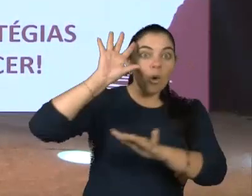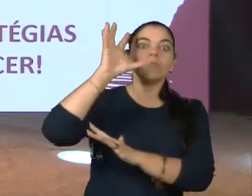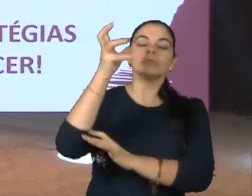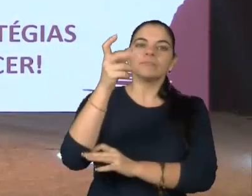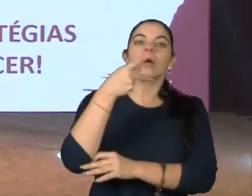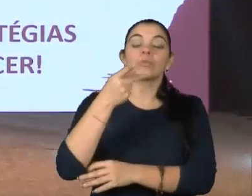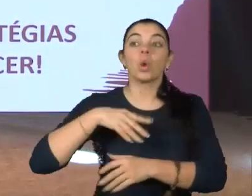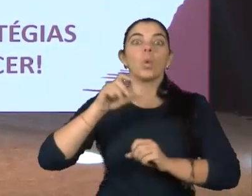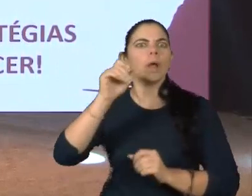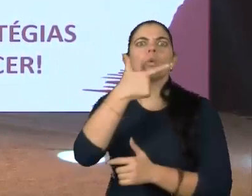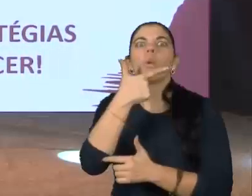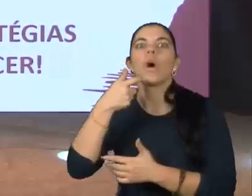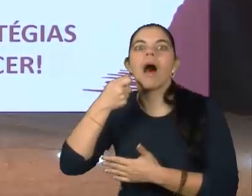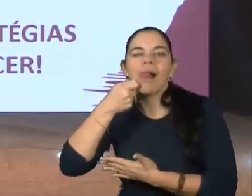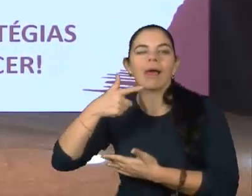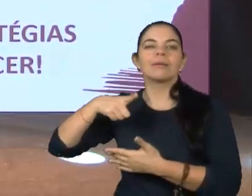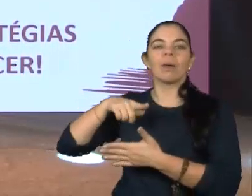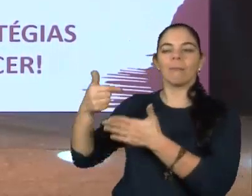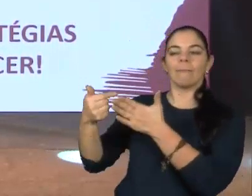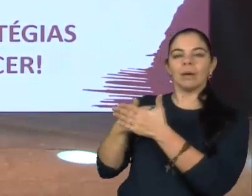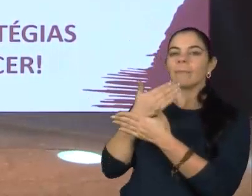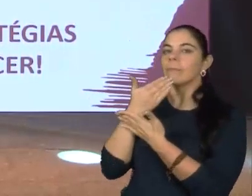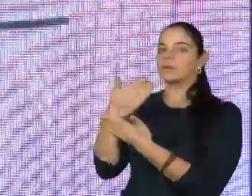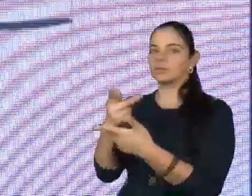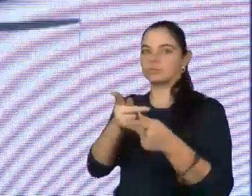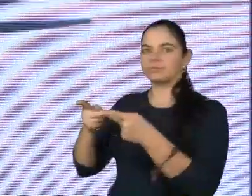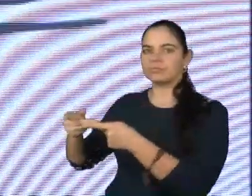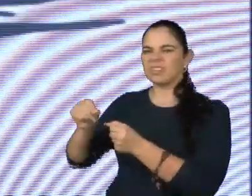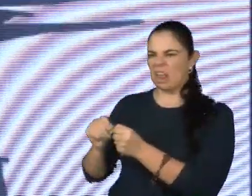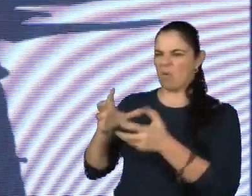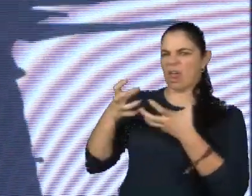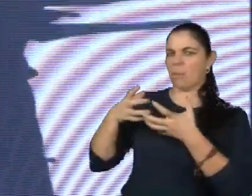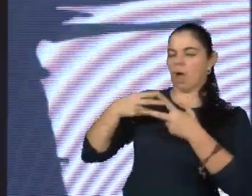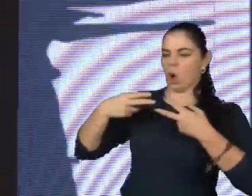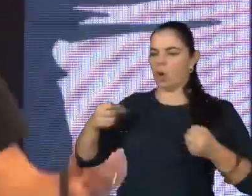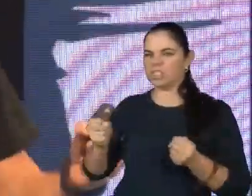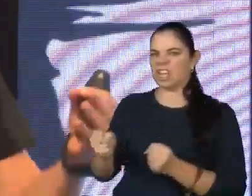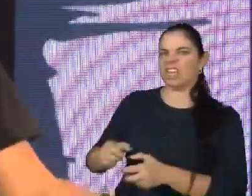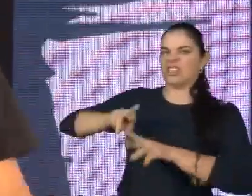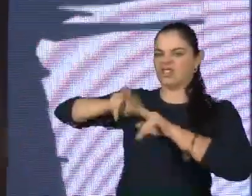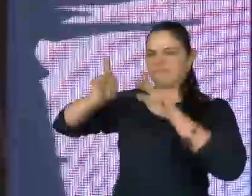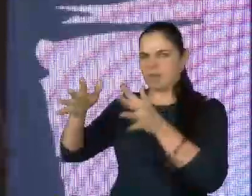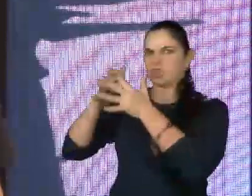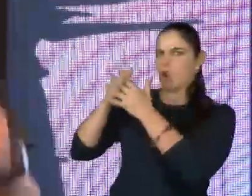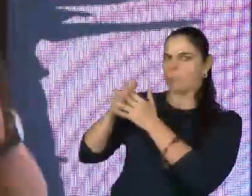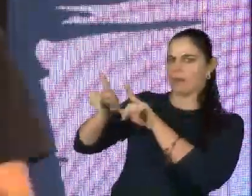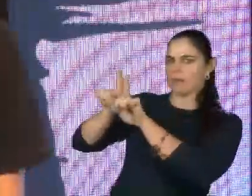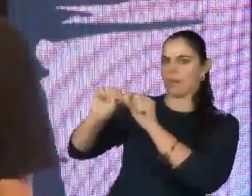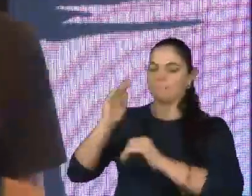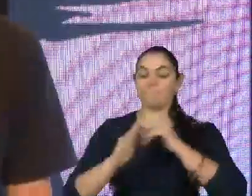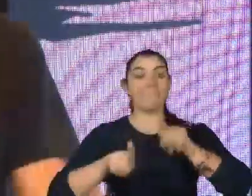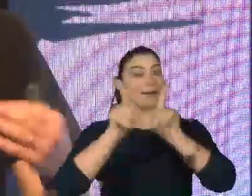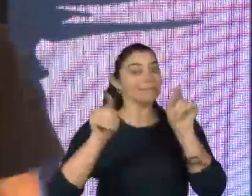convidou, me pediu para eu fazer um conteúdo descomplicado e prático. E é isso que eu vou tentar fazer daqui para frente. Para que cada